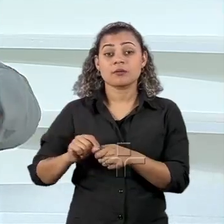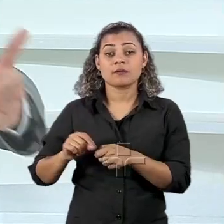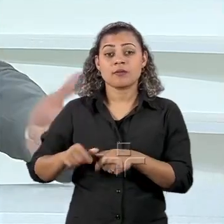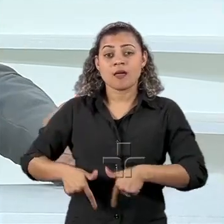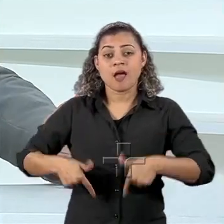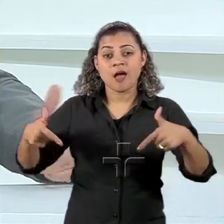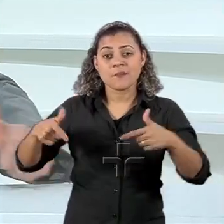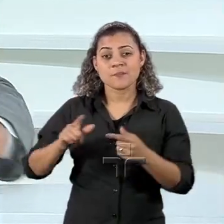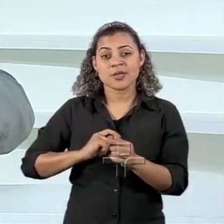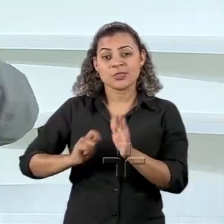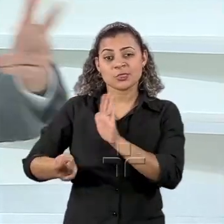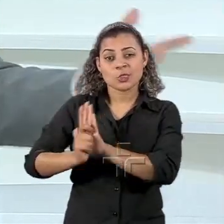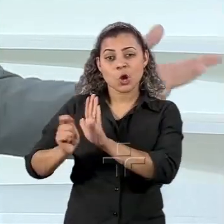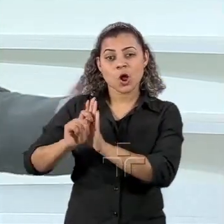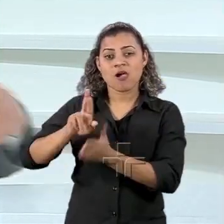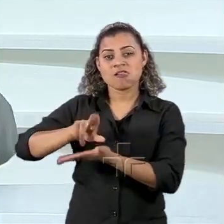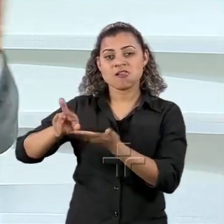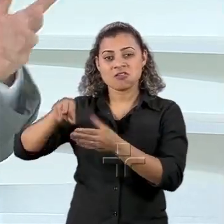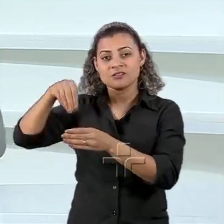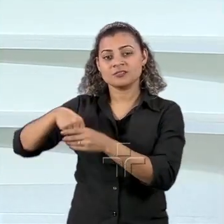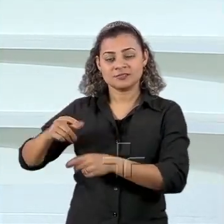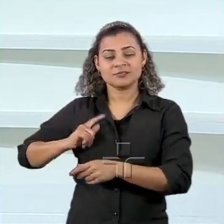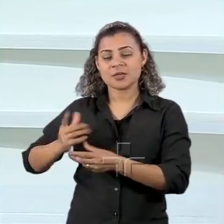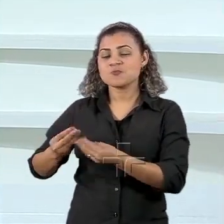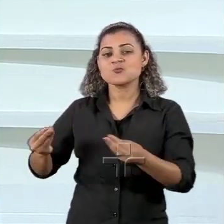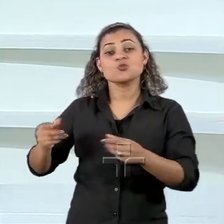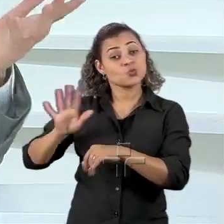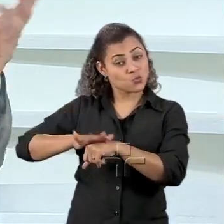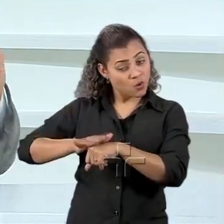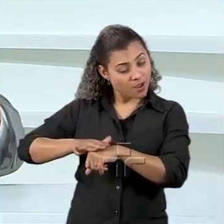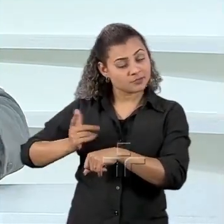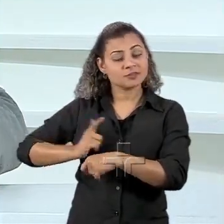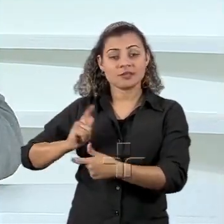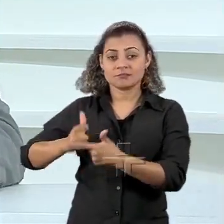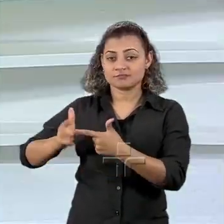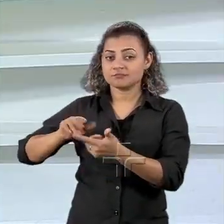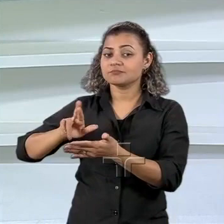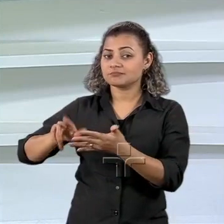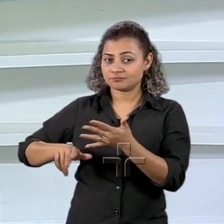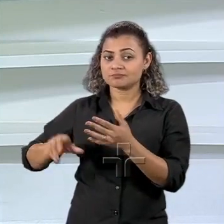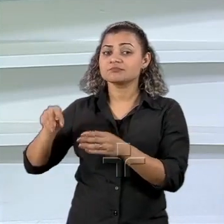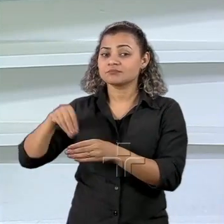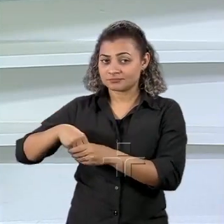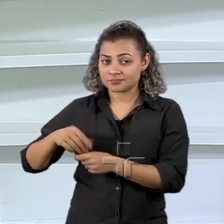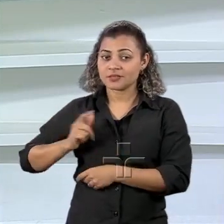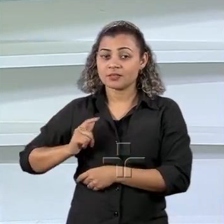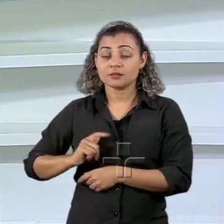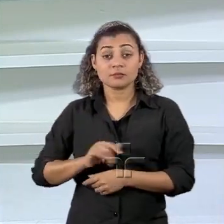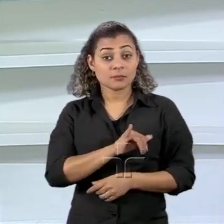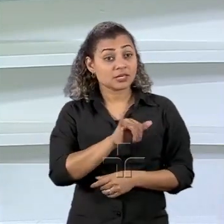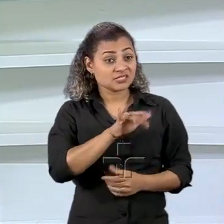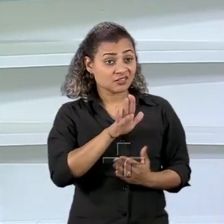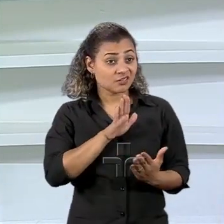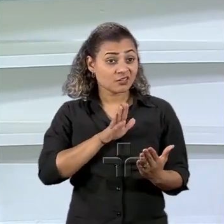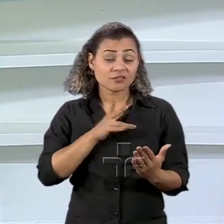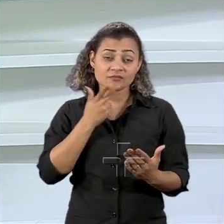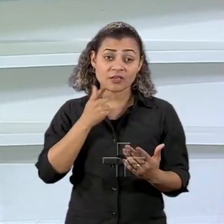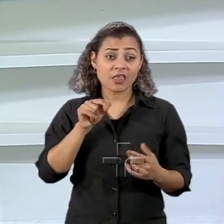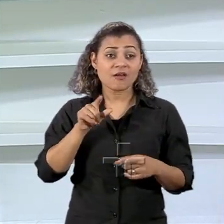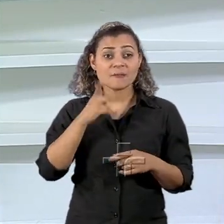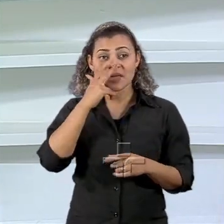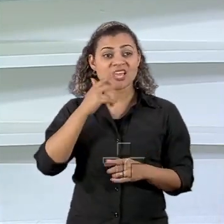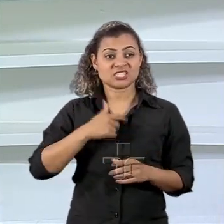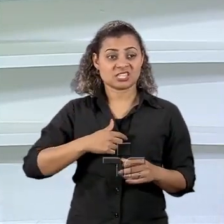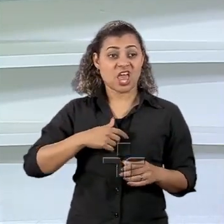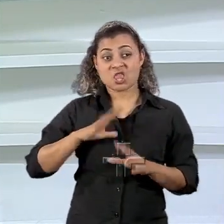de drogas de enfermidades doenças para o resto da região problema é que se você encarar assim você criminaliza o migrante se